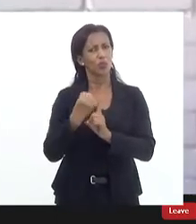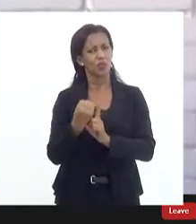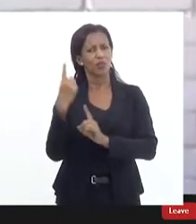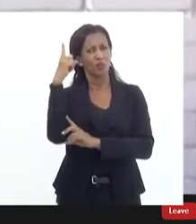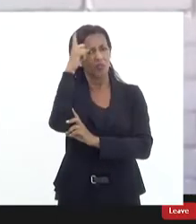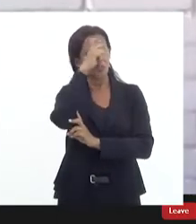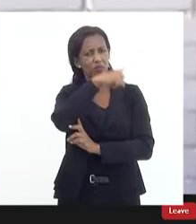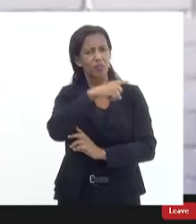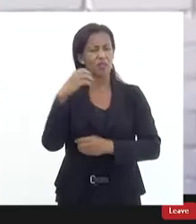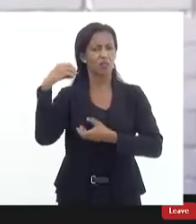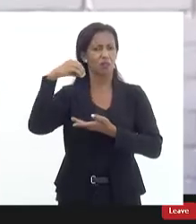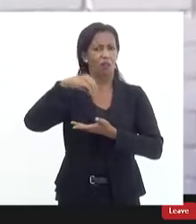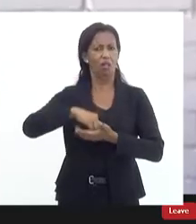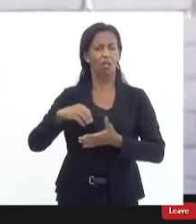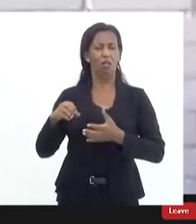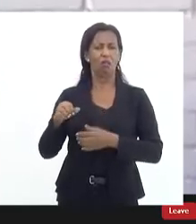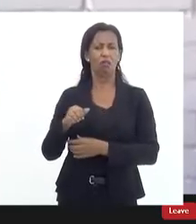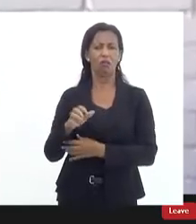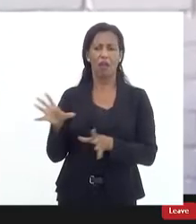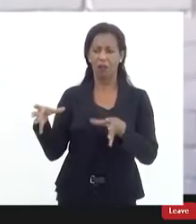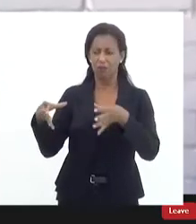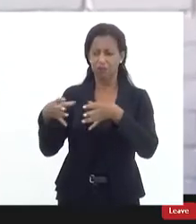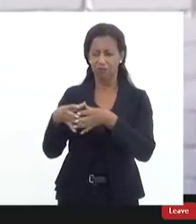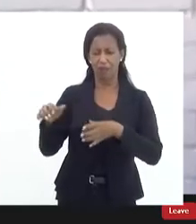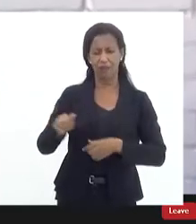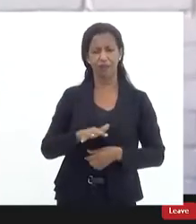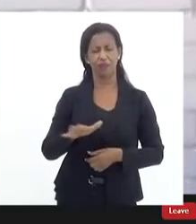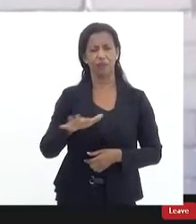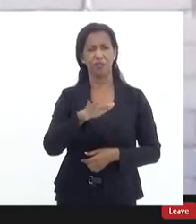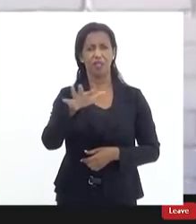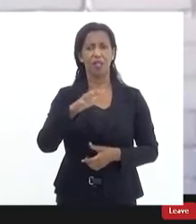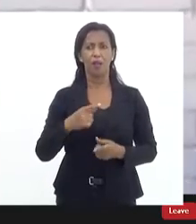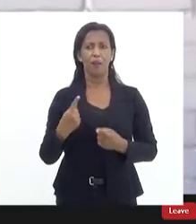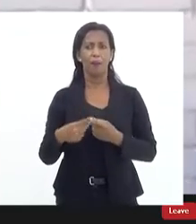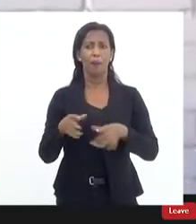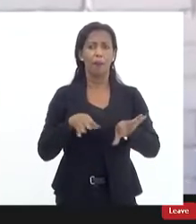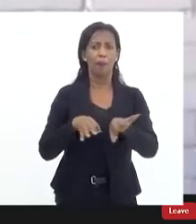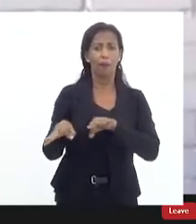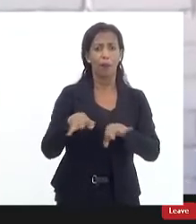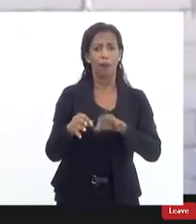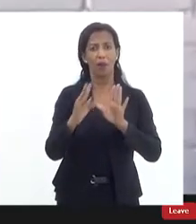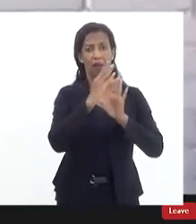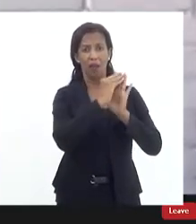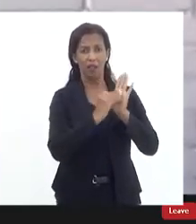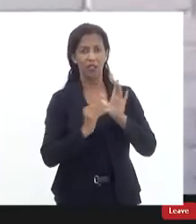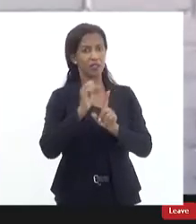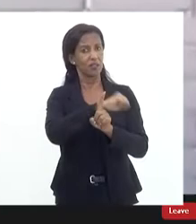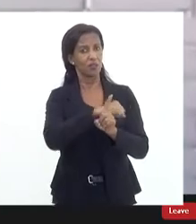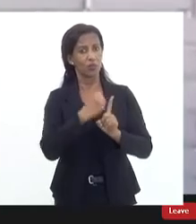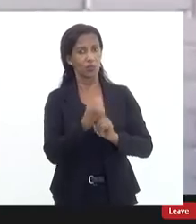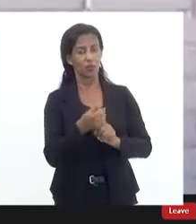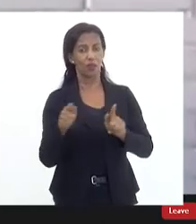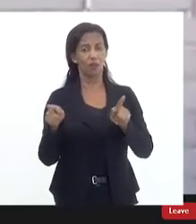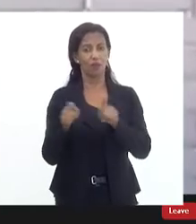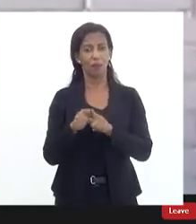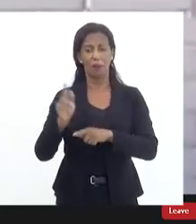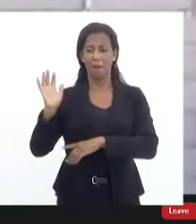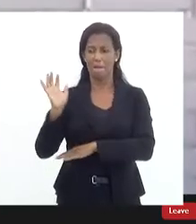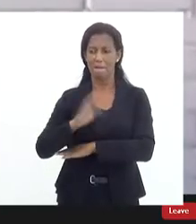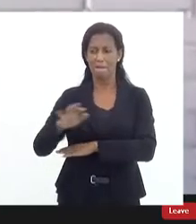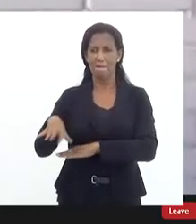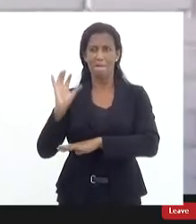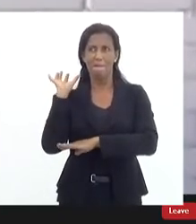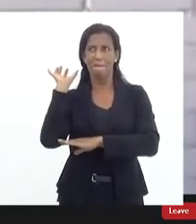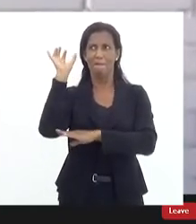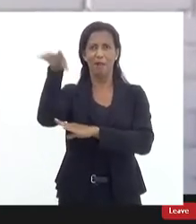própria comunidade constam duas rodas culturais projetos e agendas sociais um projeto de basquete dois